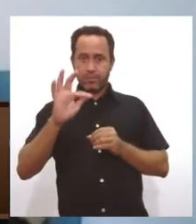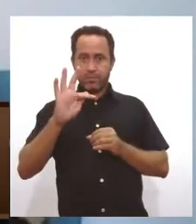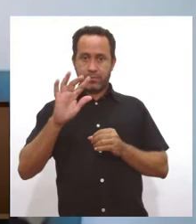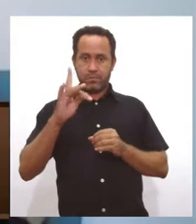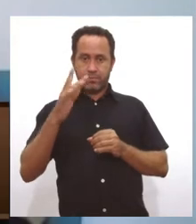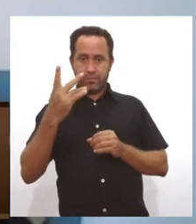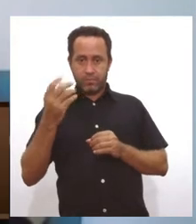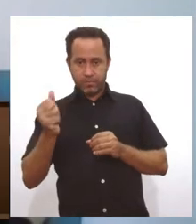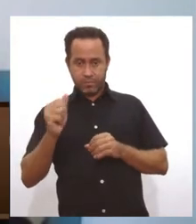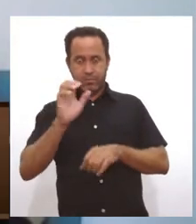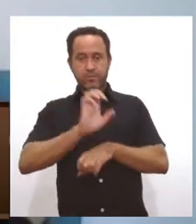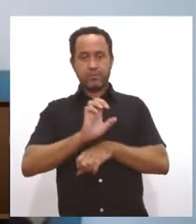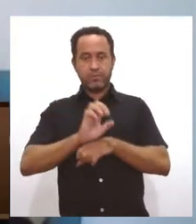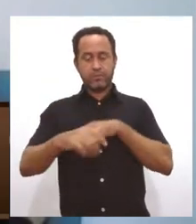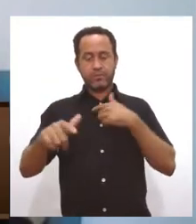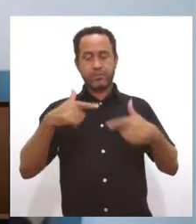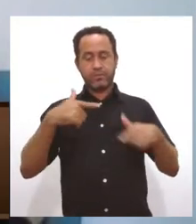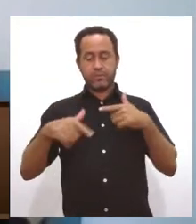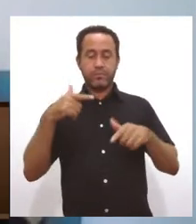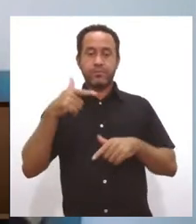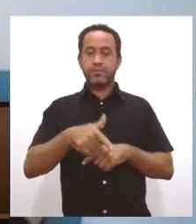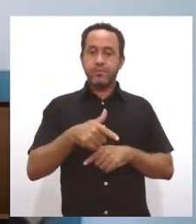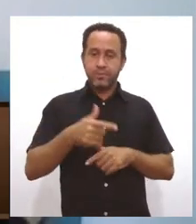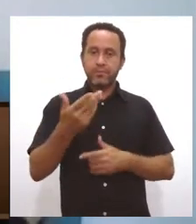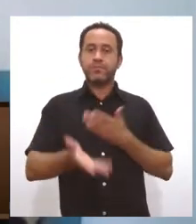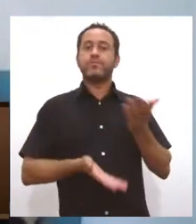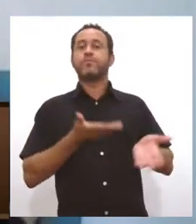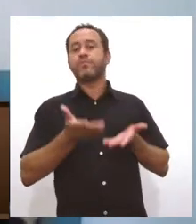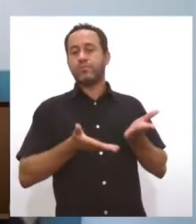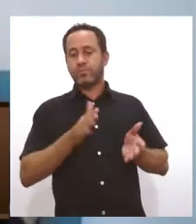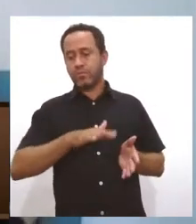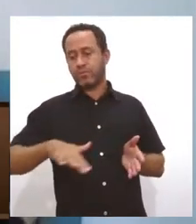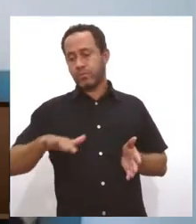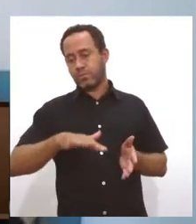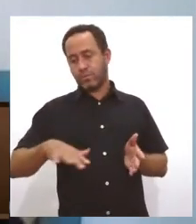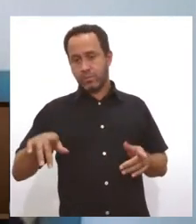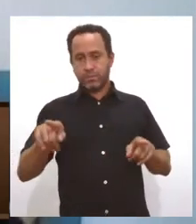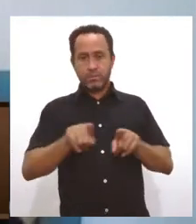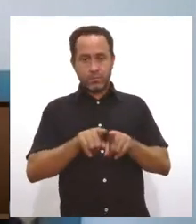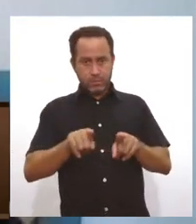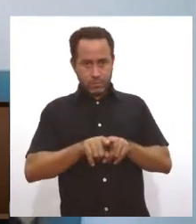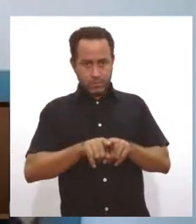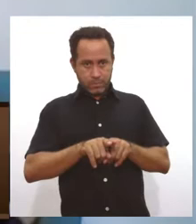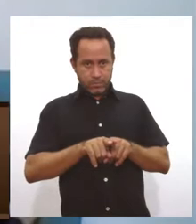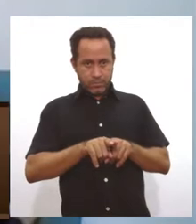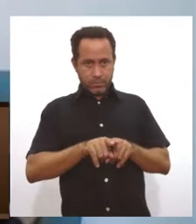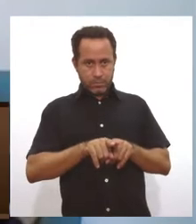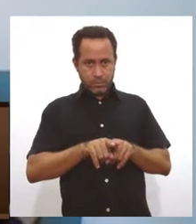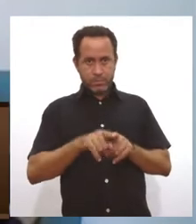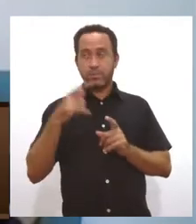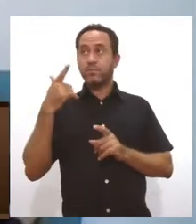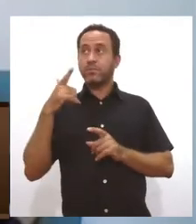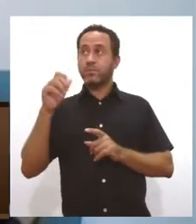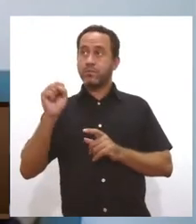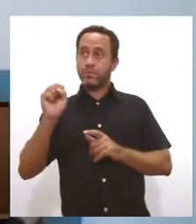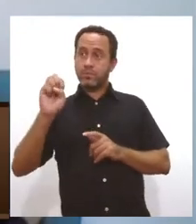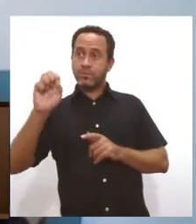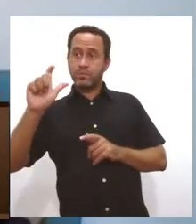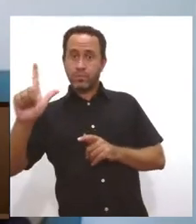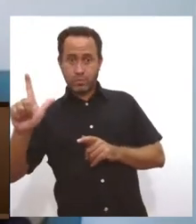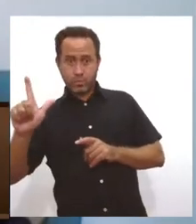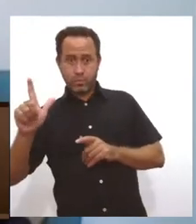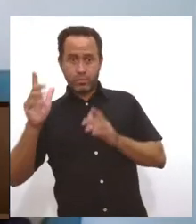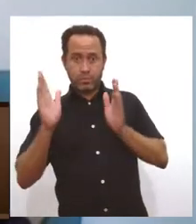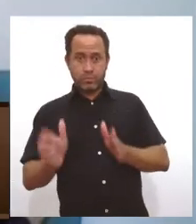Estado, né? Em unidades de conservação, aqui recentemente da Orla Sul, que está sendo inaugurada por Fases, né?